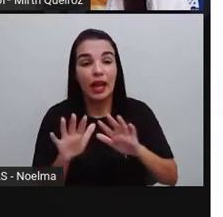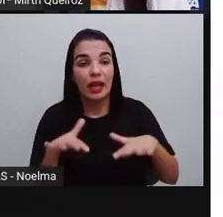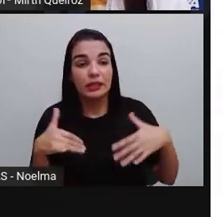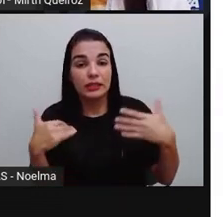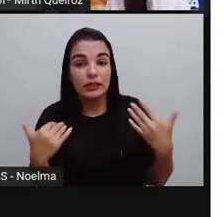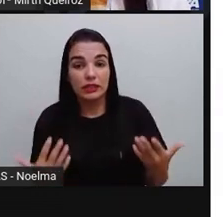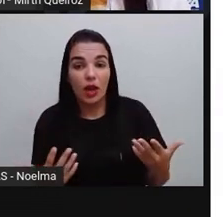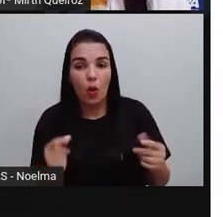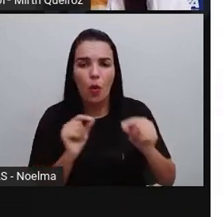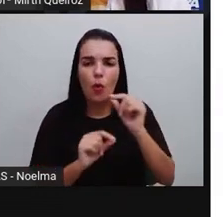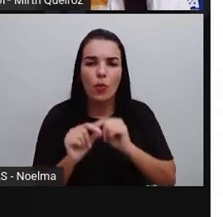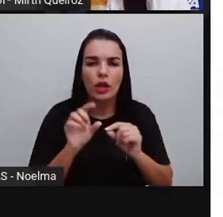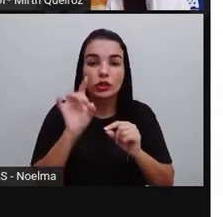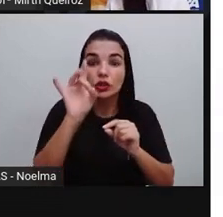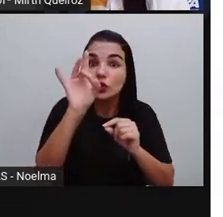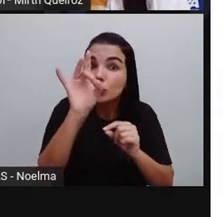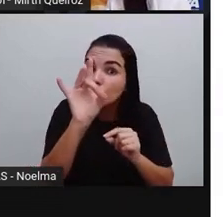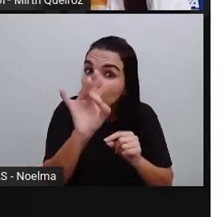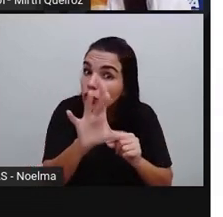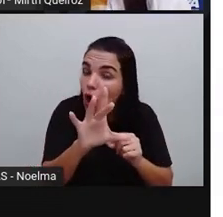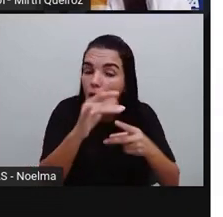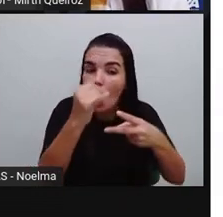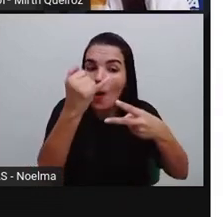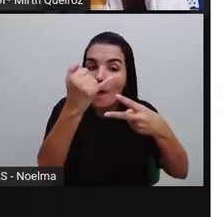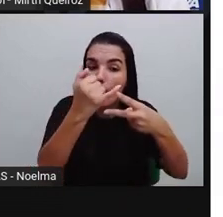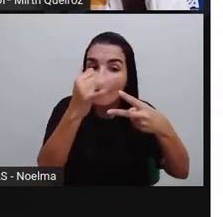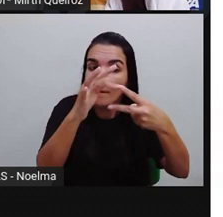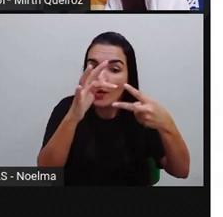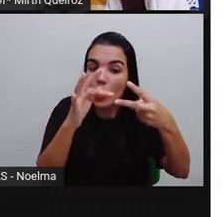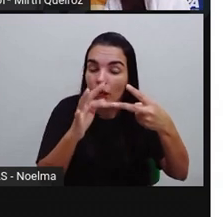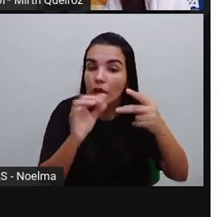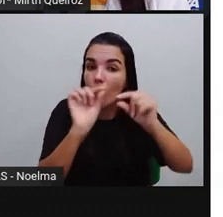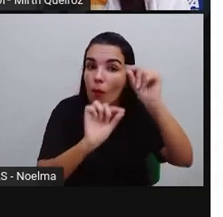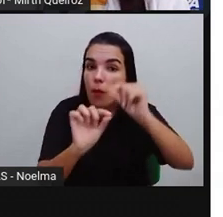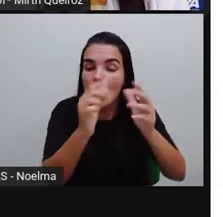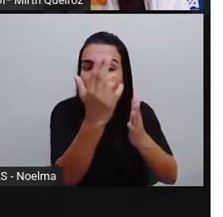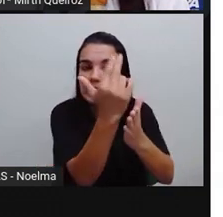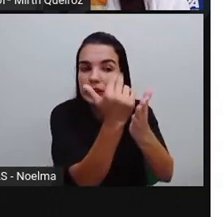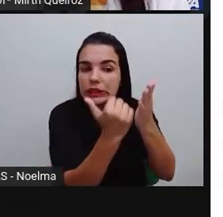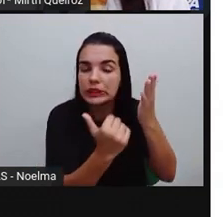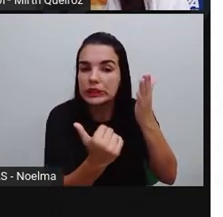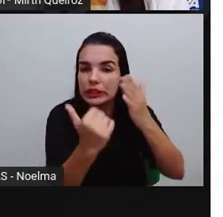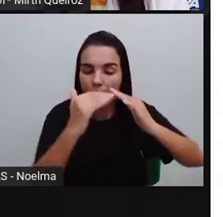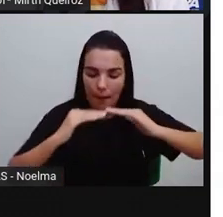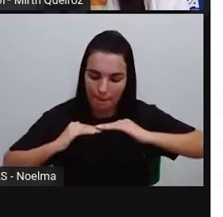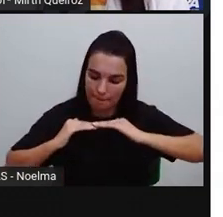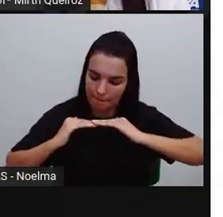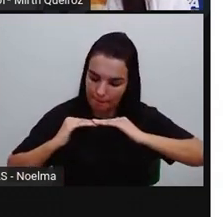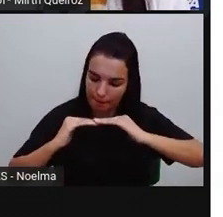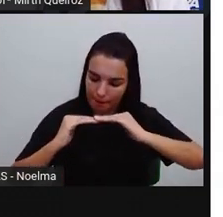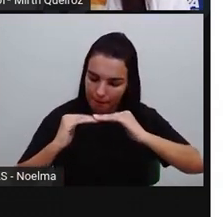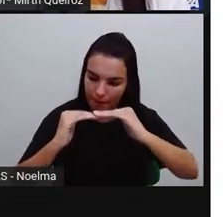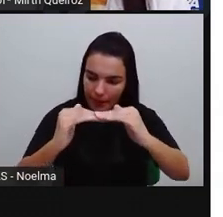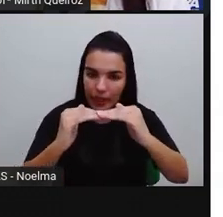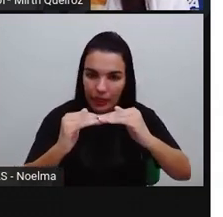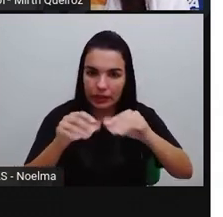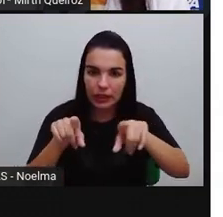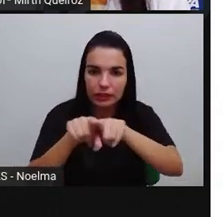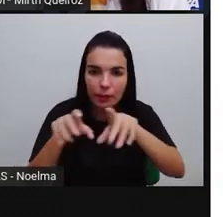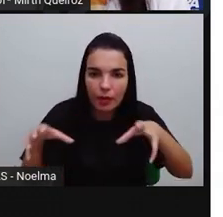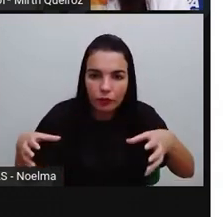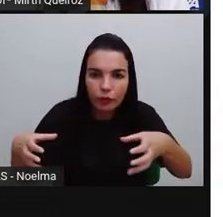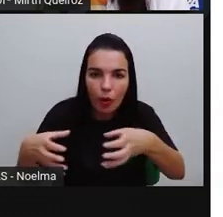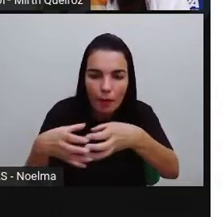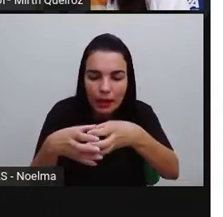forma, apenas são polígonos as figuras geométricas planas formadas por uma